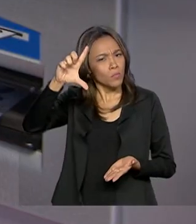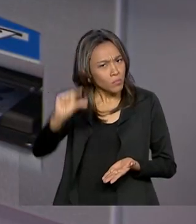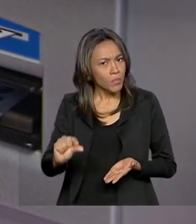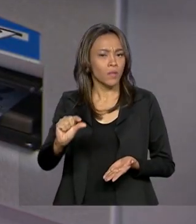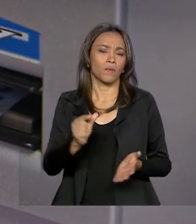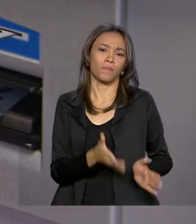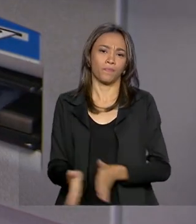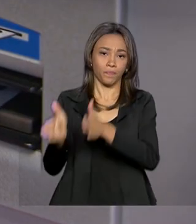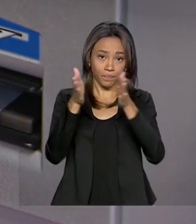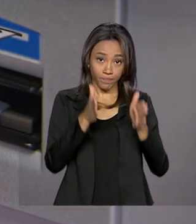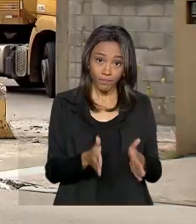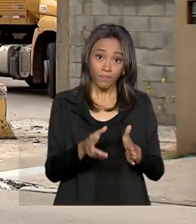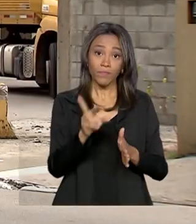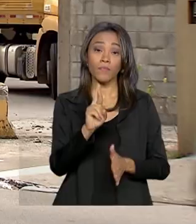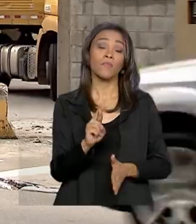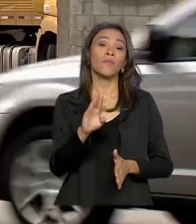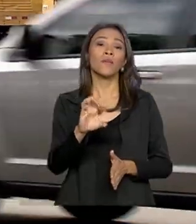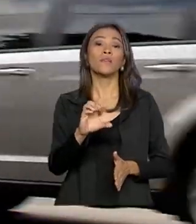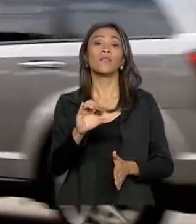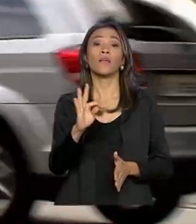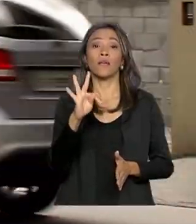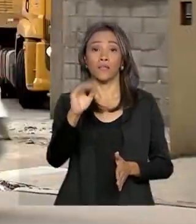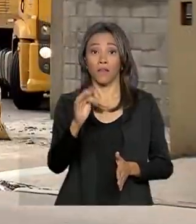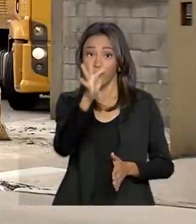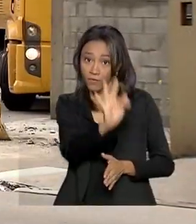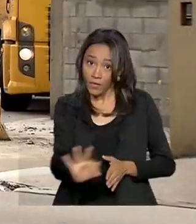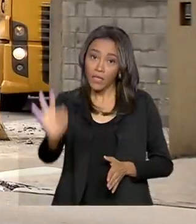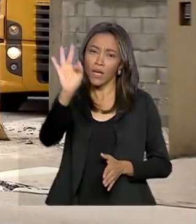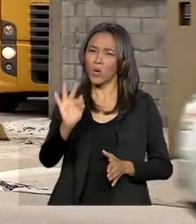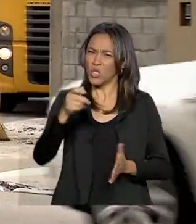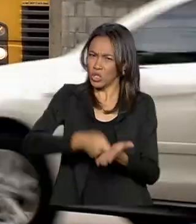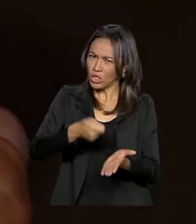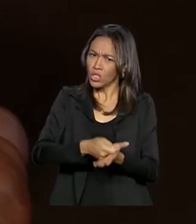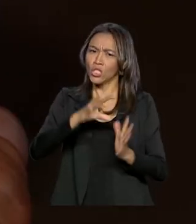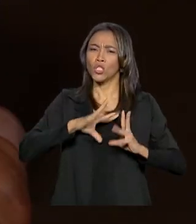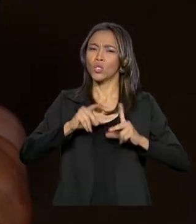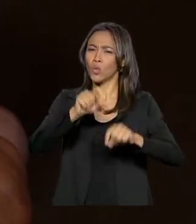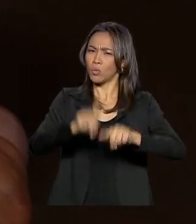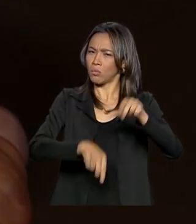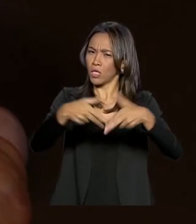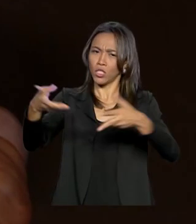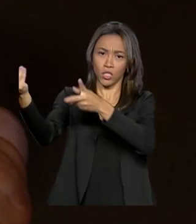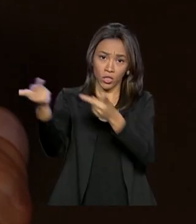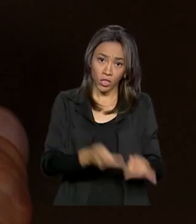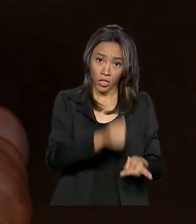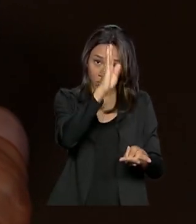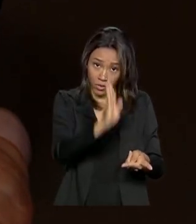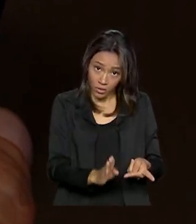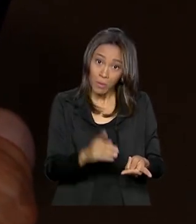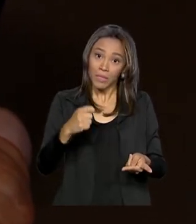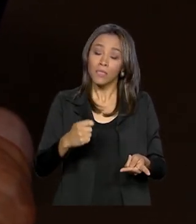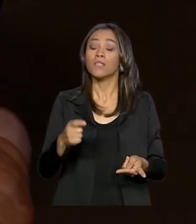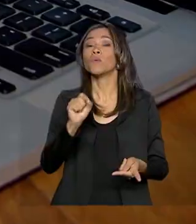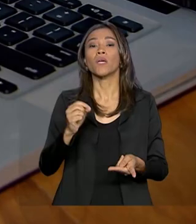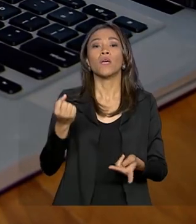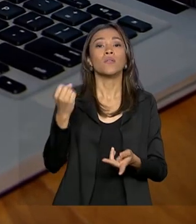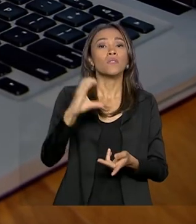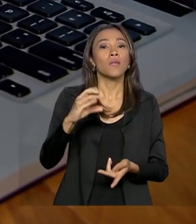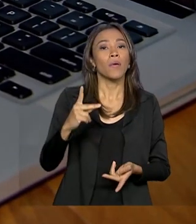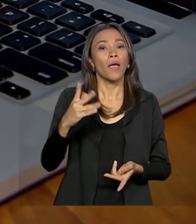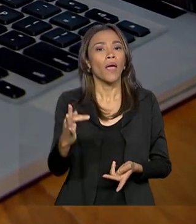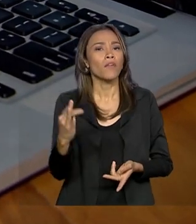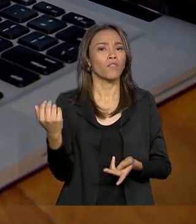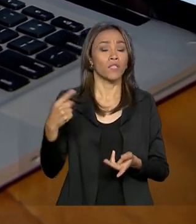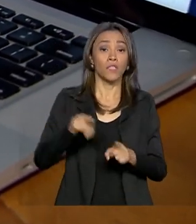baixos. Receita Federal exige agora que todas as encomendas internacionais sejam identificadas com o CPF